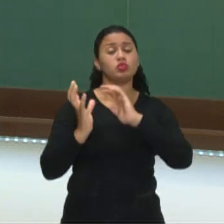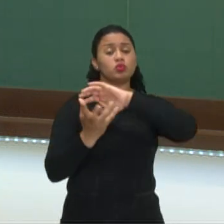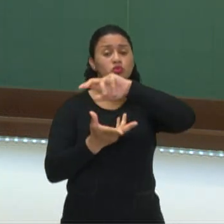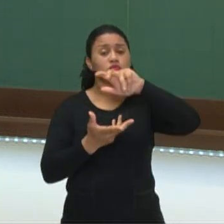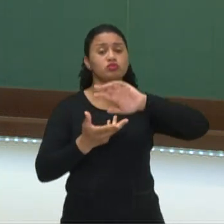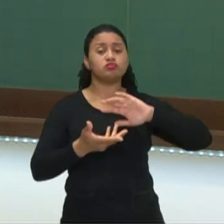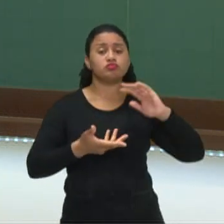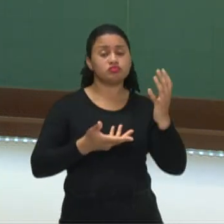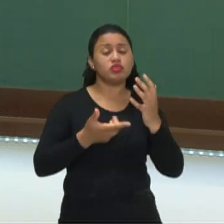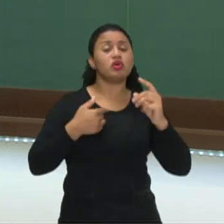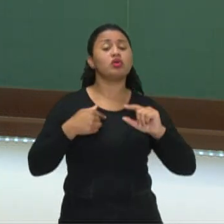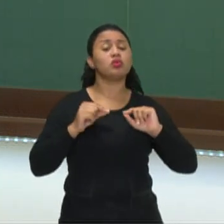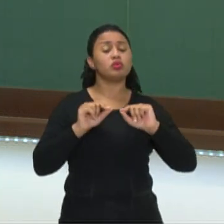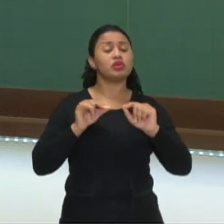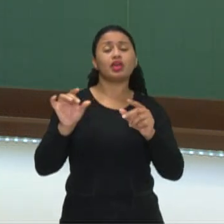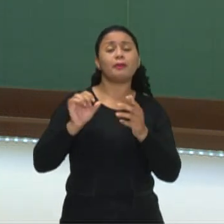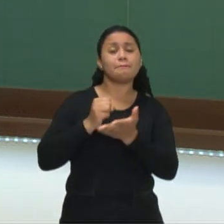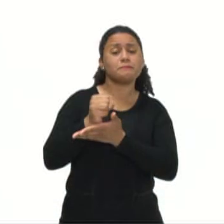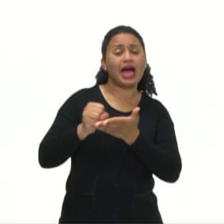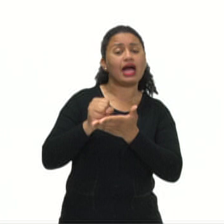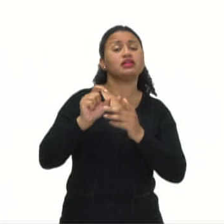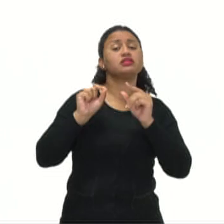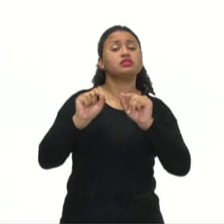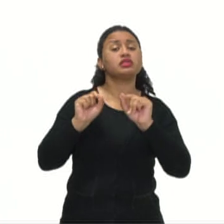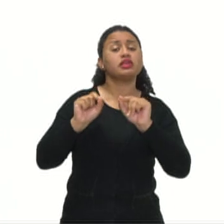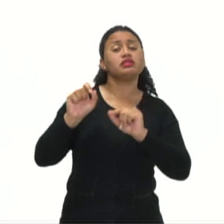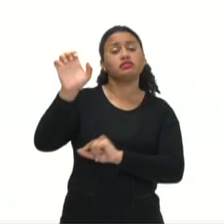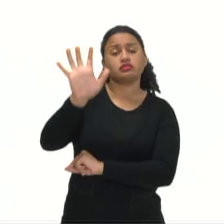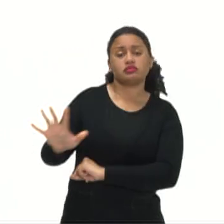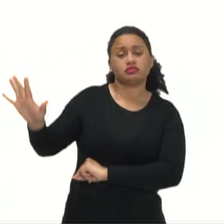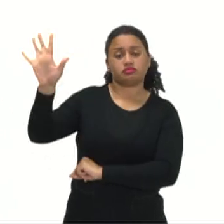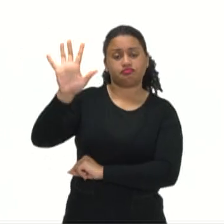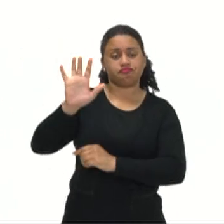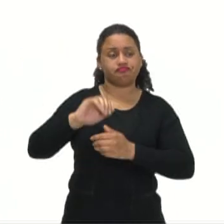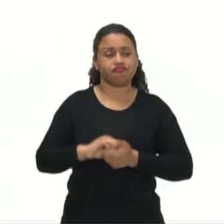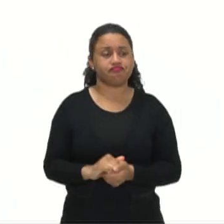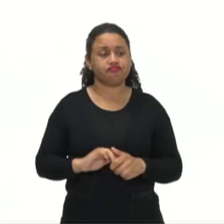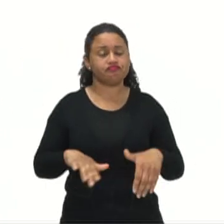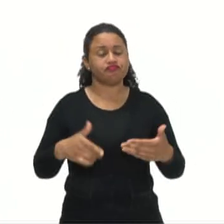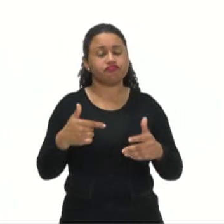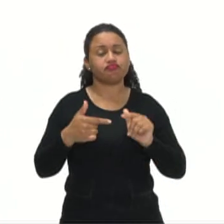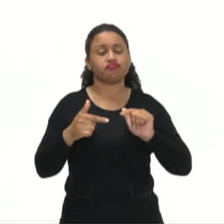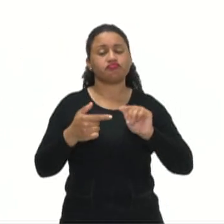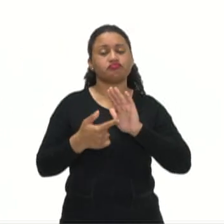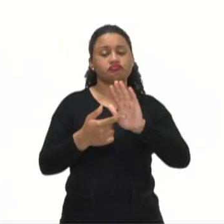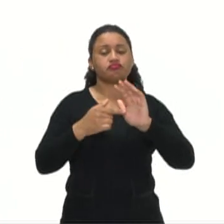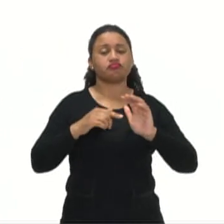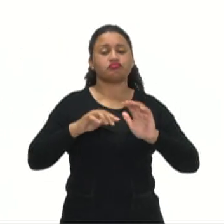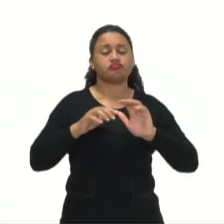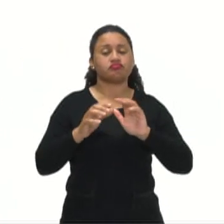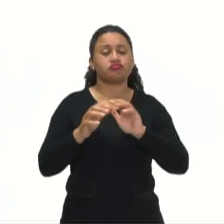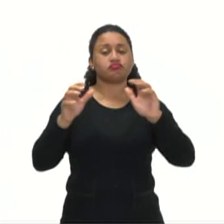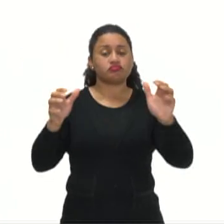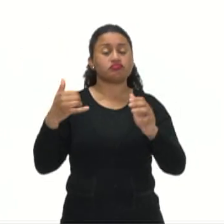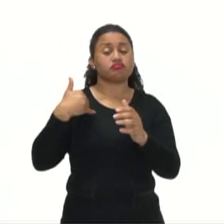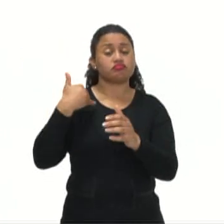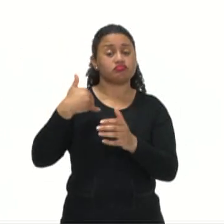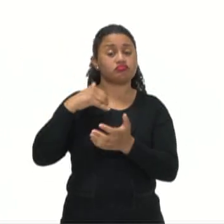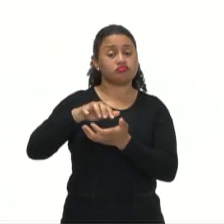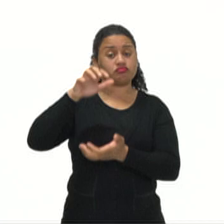desenhada pelos europeus. Falando do envelhecimento demográfico no continente europeu,